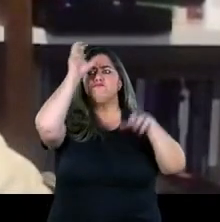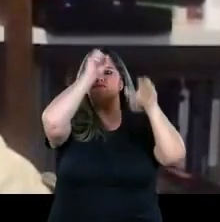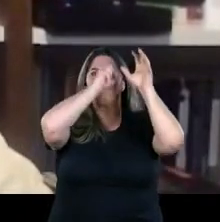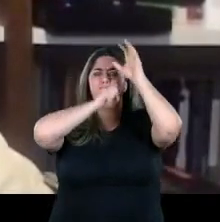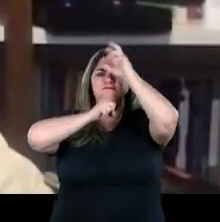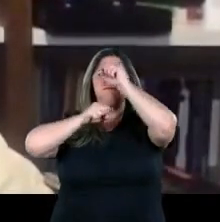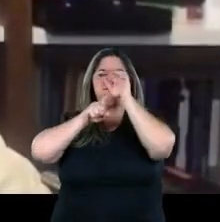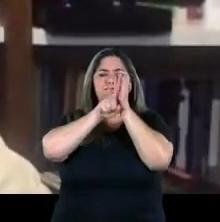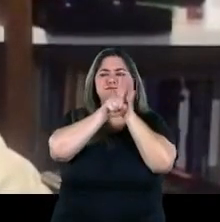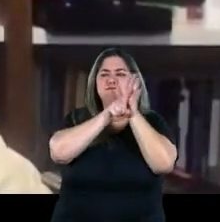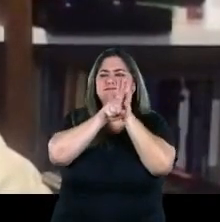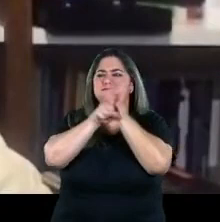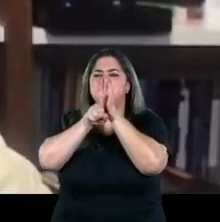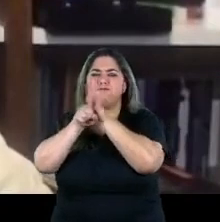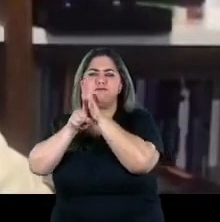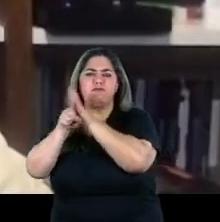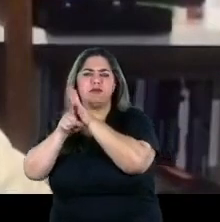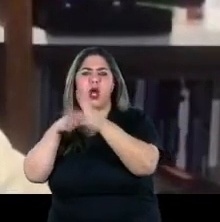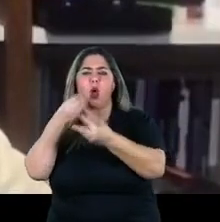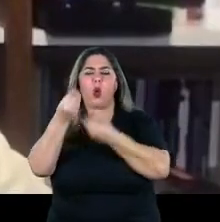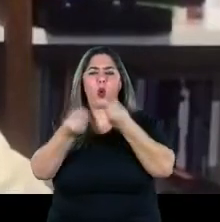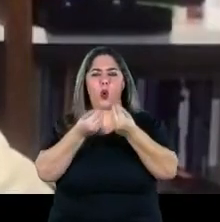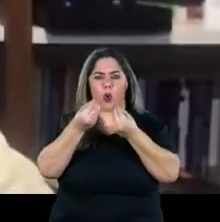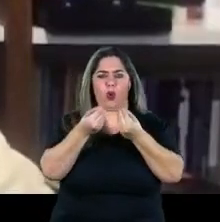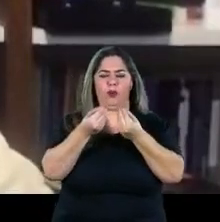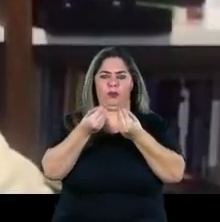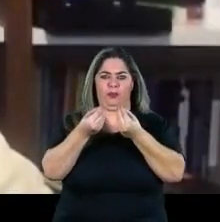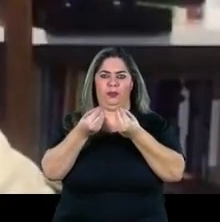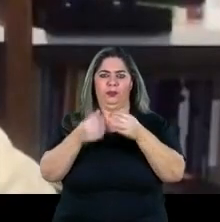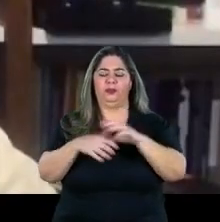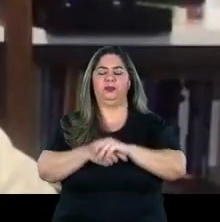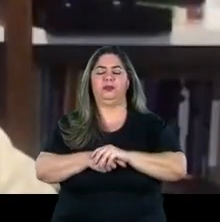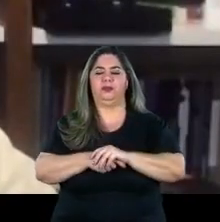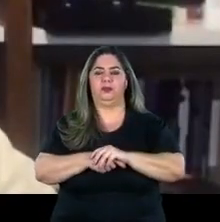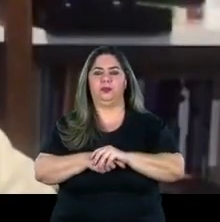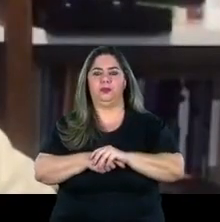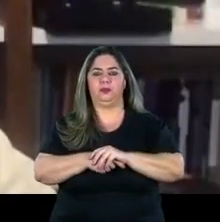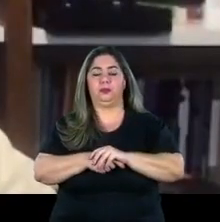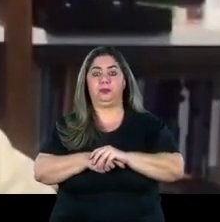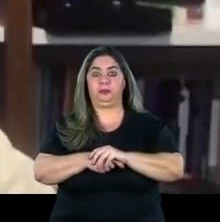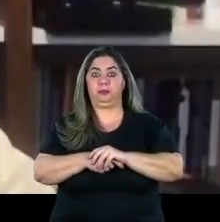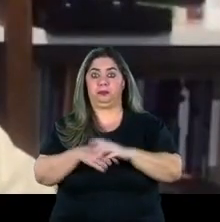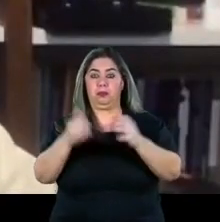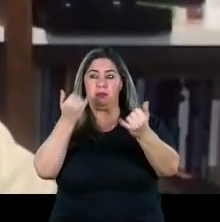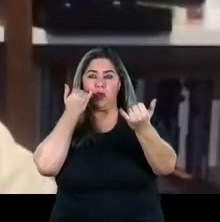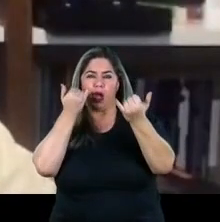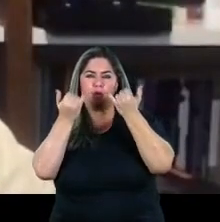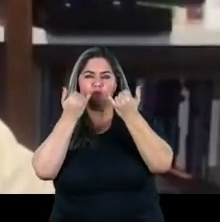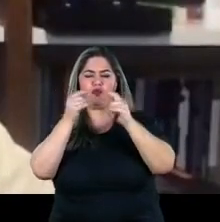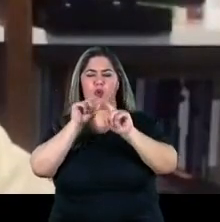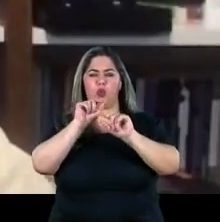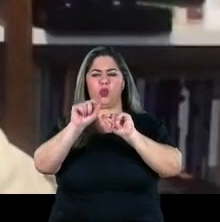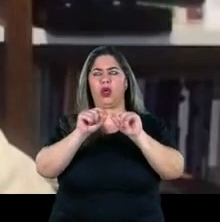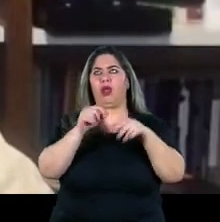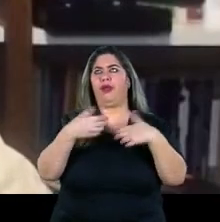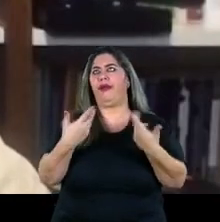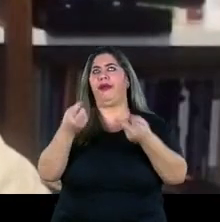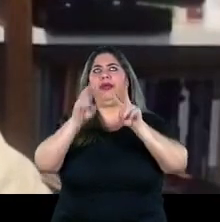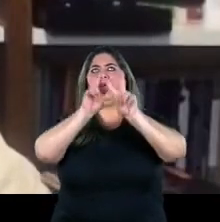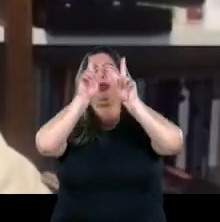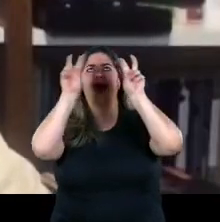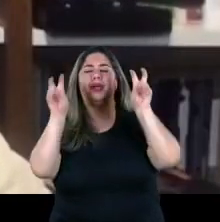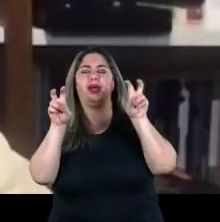portanto de espalhamento dessa questão dessa informação né essa informação sobre sobre as